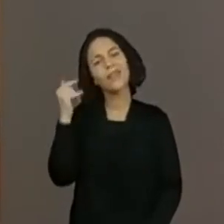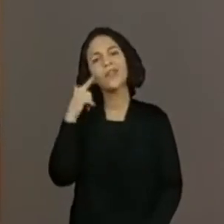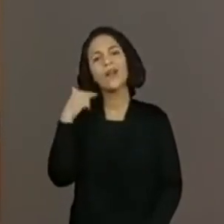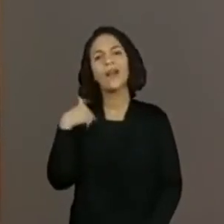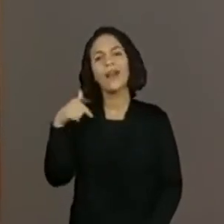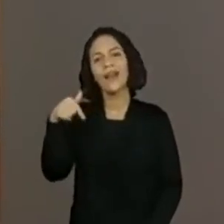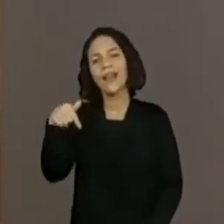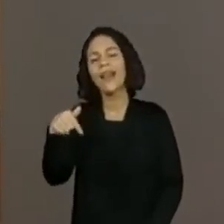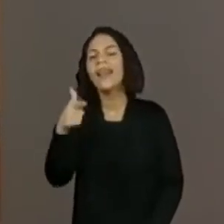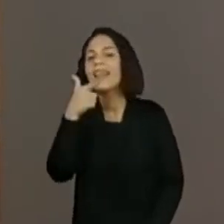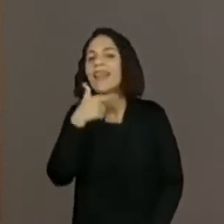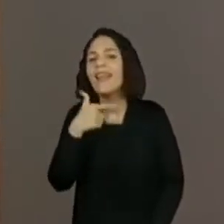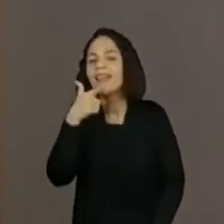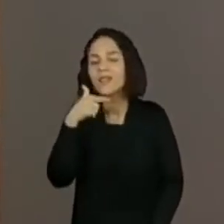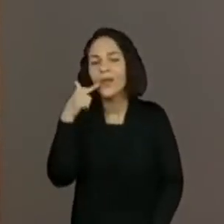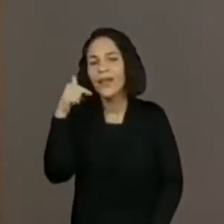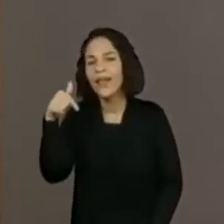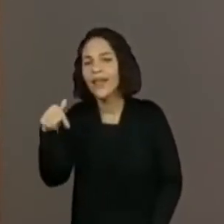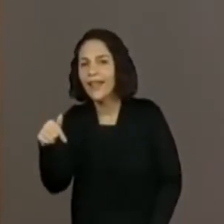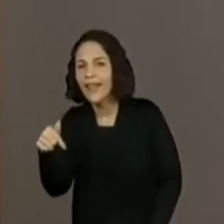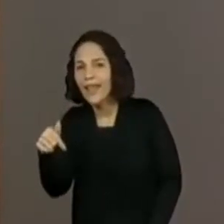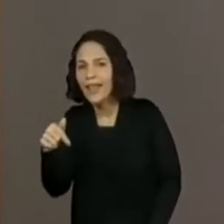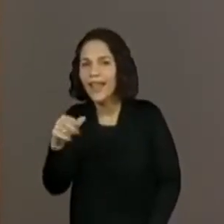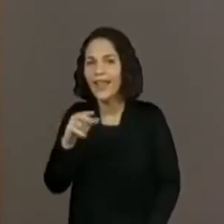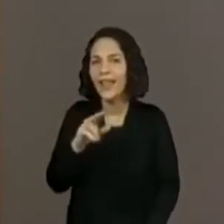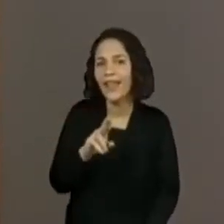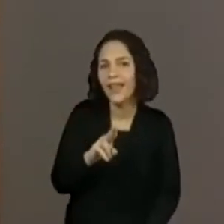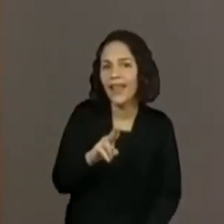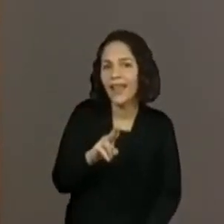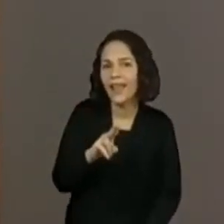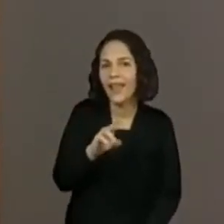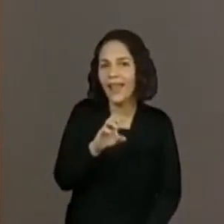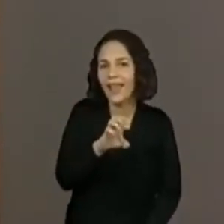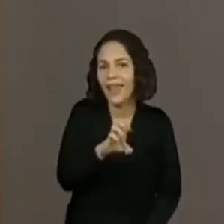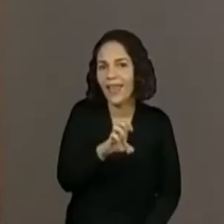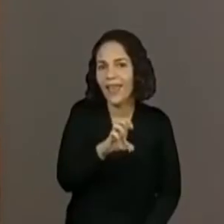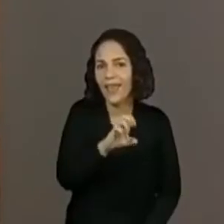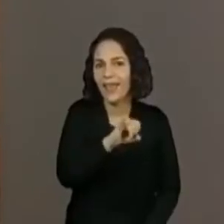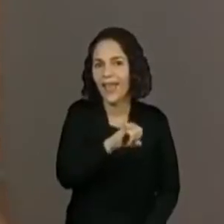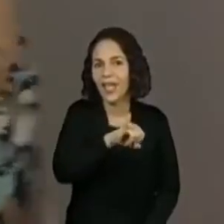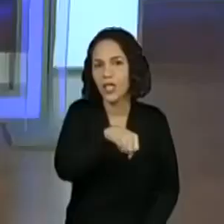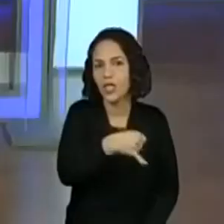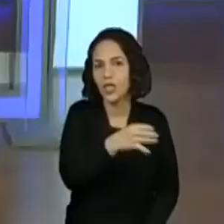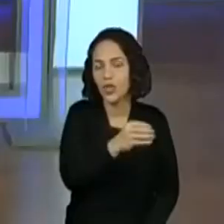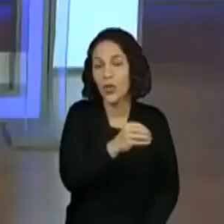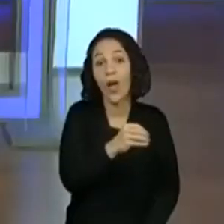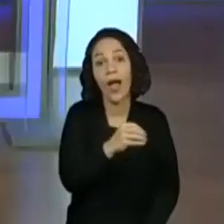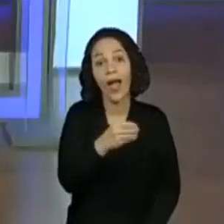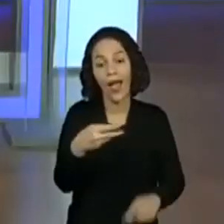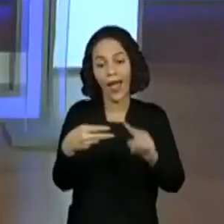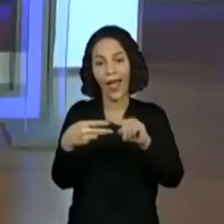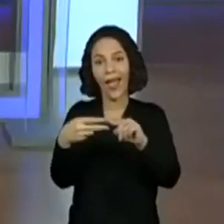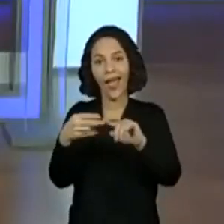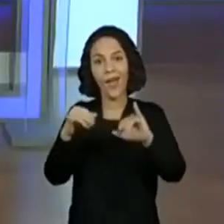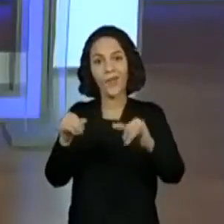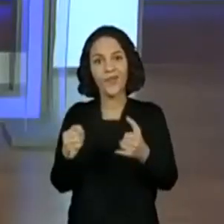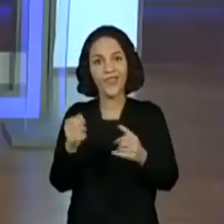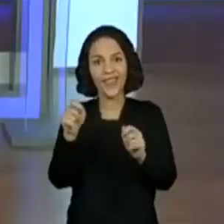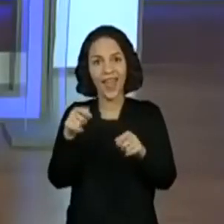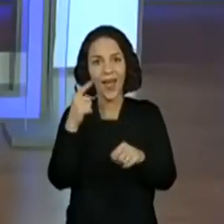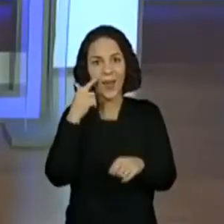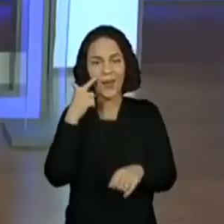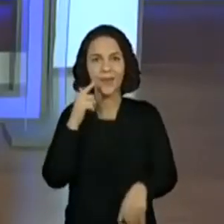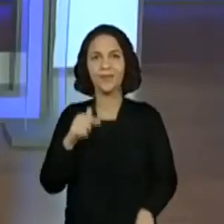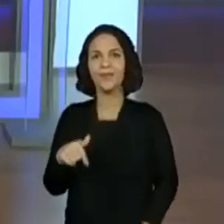queijo, acho que as duas primeiras eu consigo, Quintal. Quintal. Olha só. O